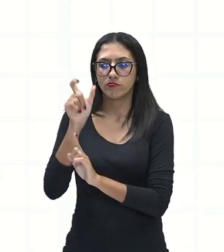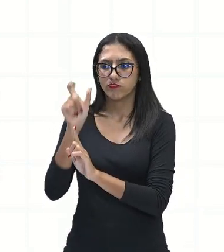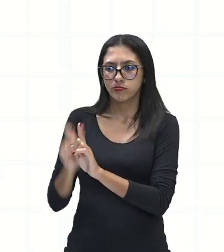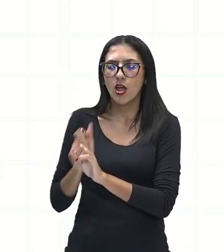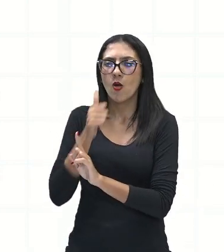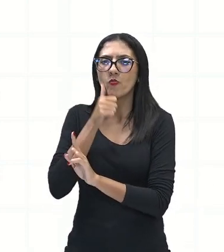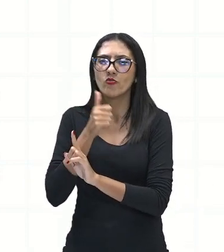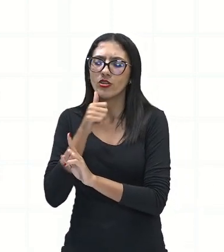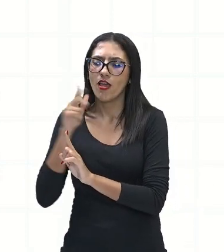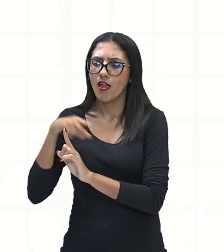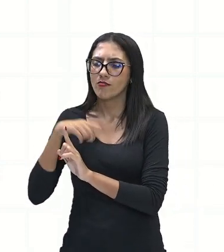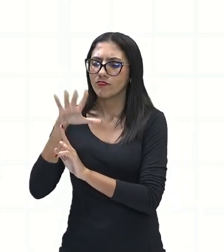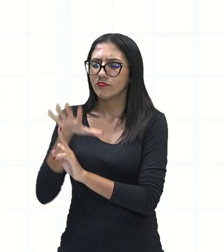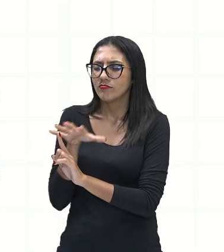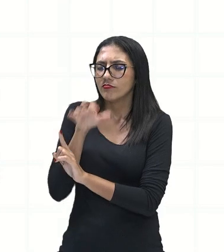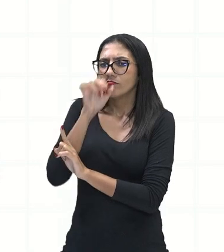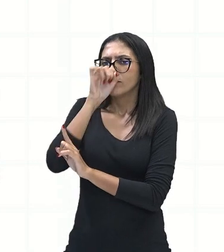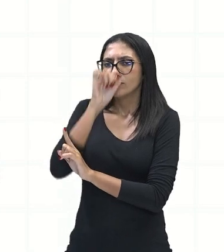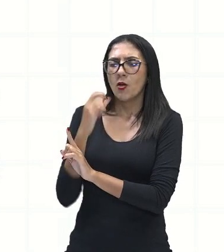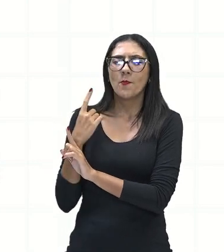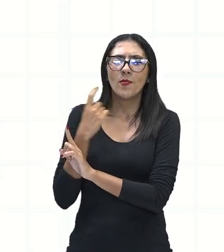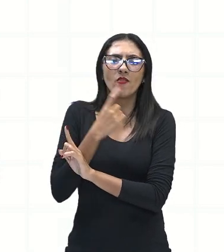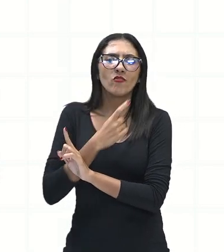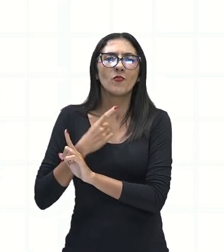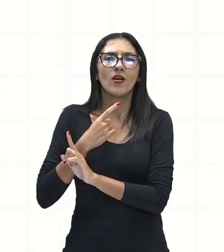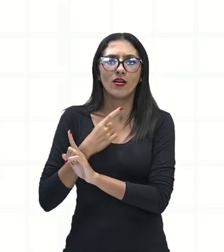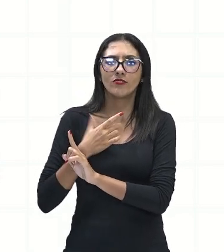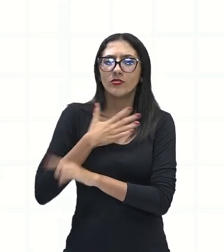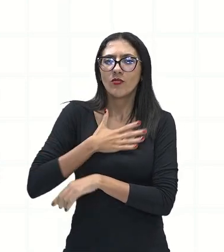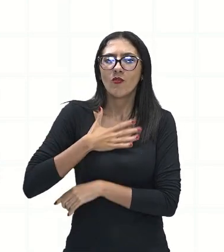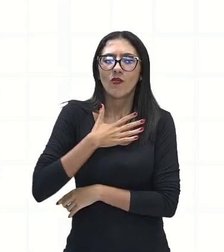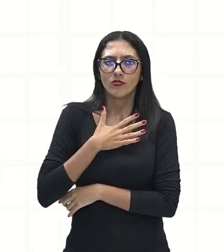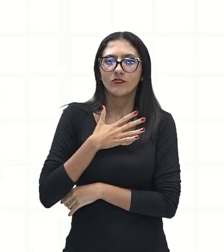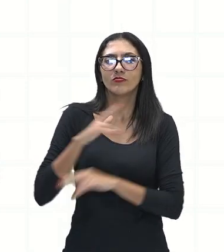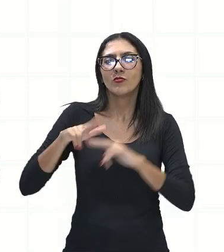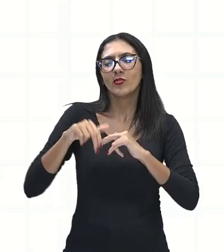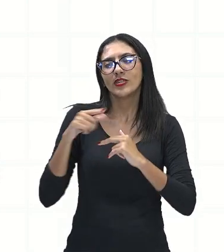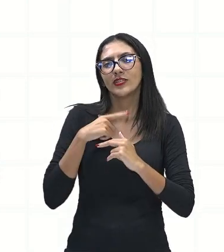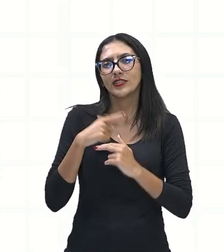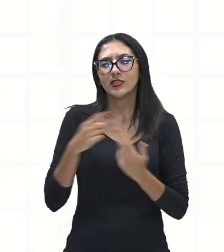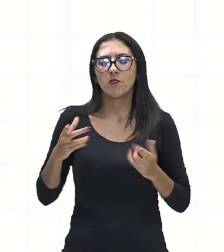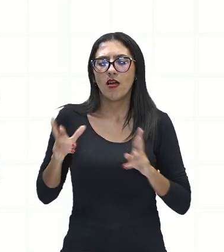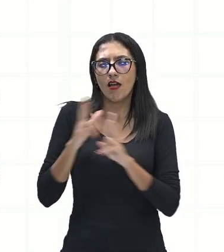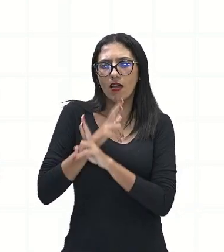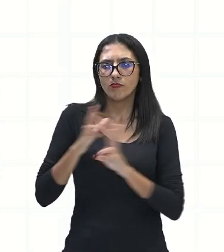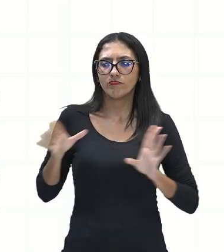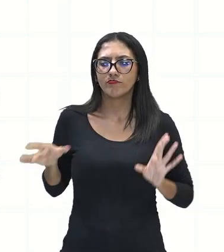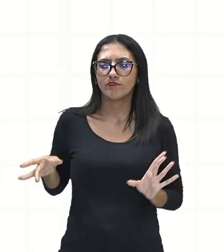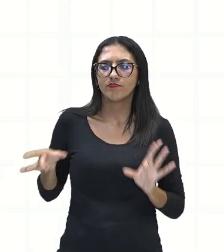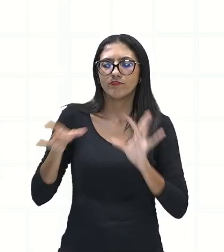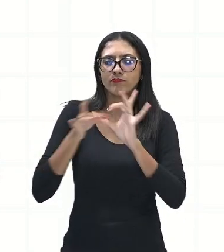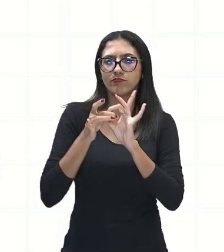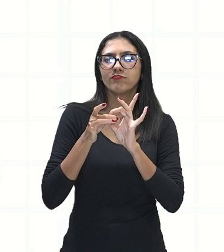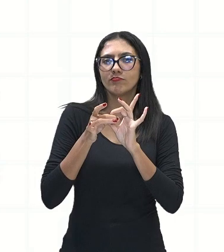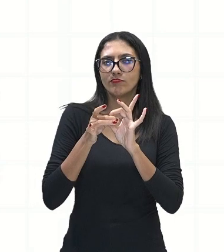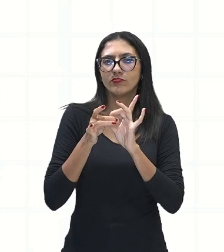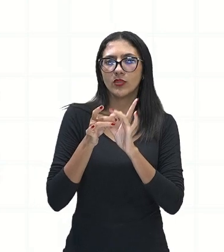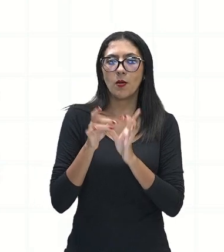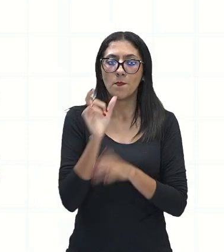perfumada, é cheirosa, não é? Então, ele faz uma perfeita relação aqui com a palavra rosas